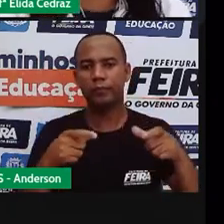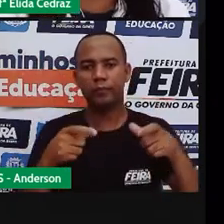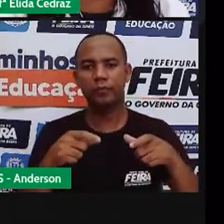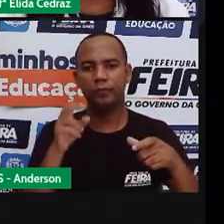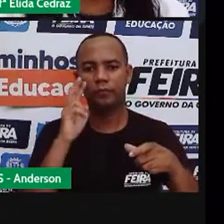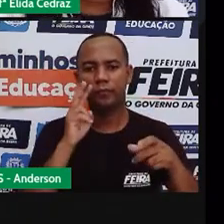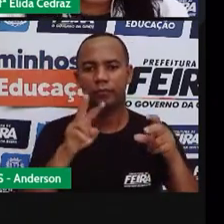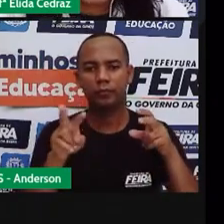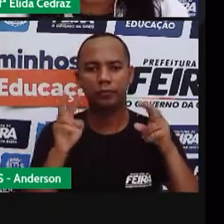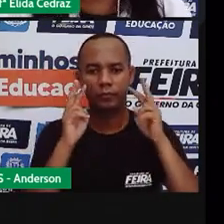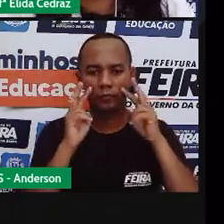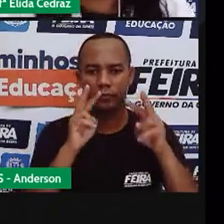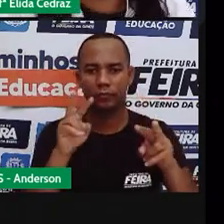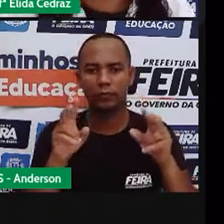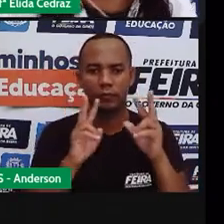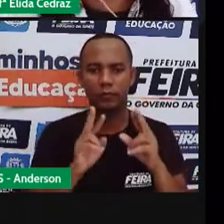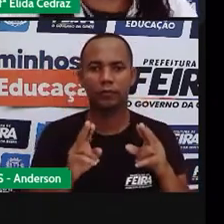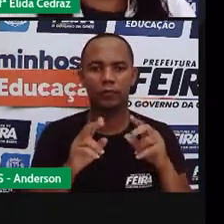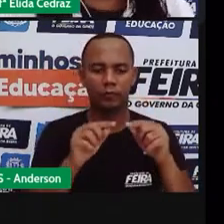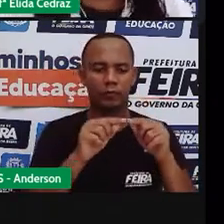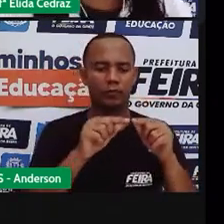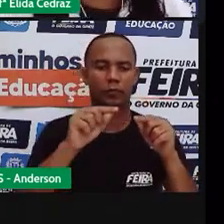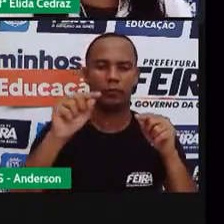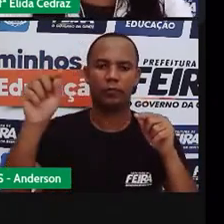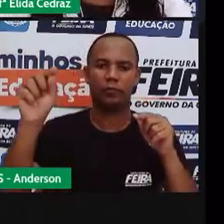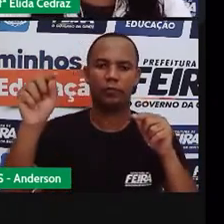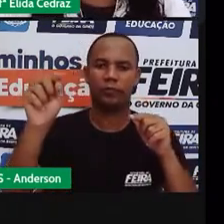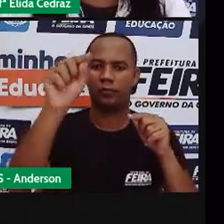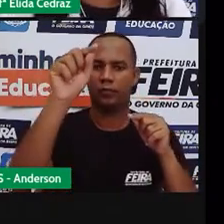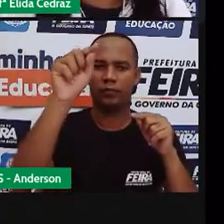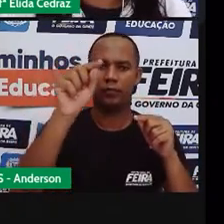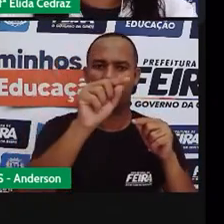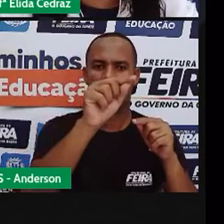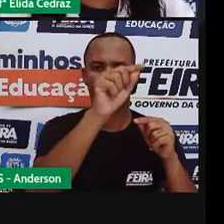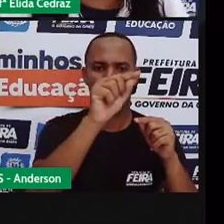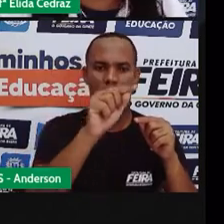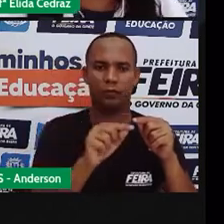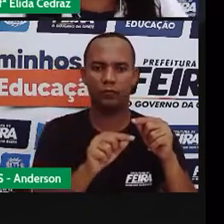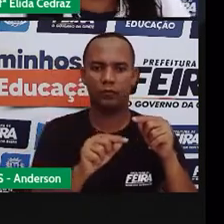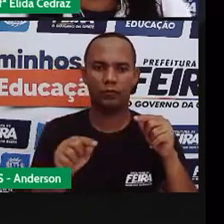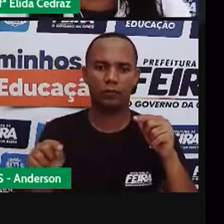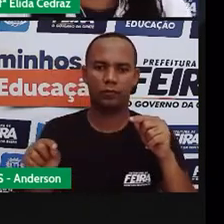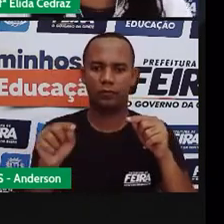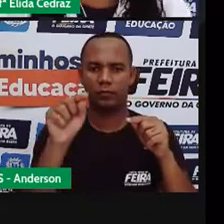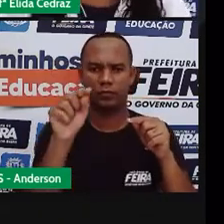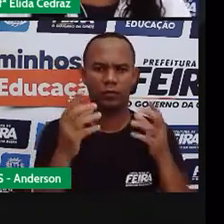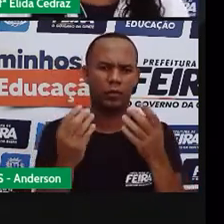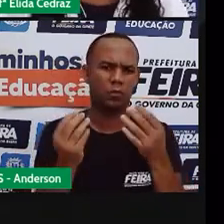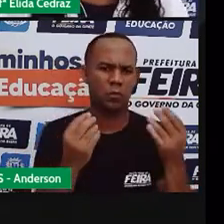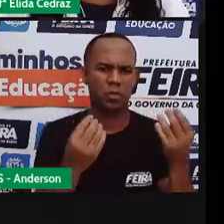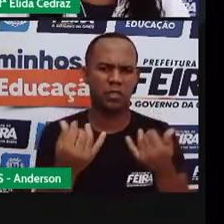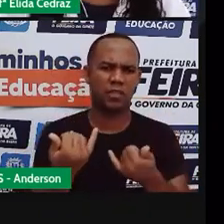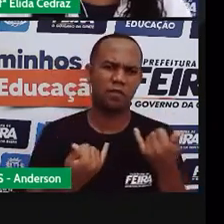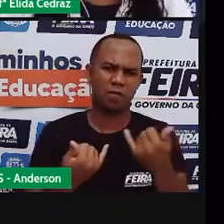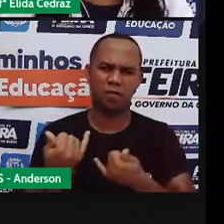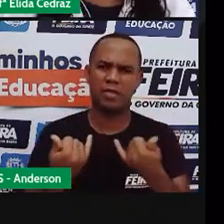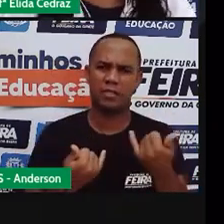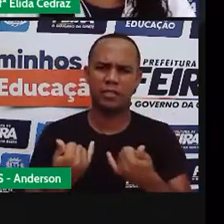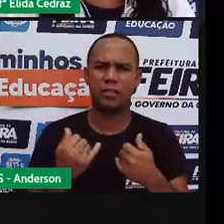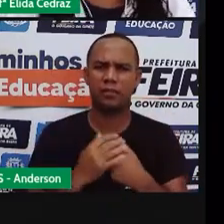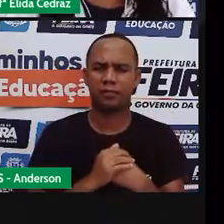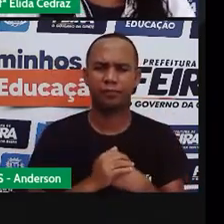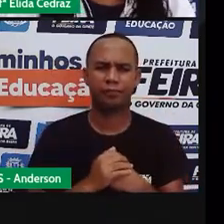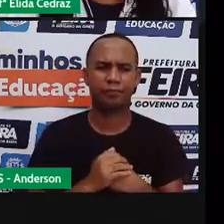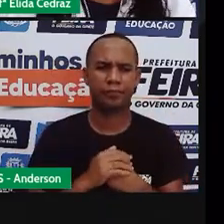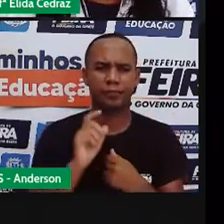como se fosse em linha não está minha é um fluxo muito grande de informação é onde a